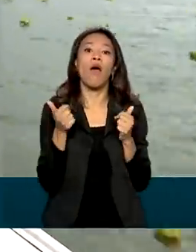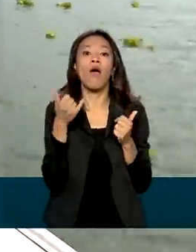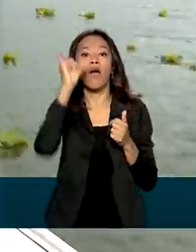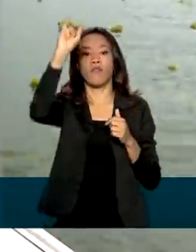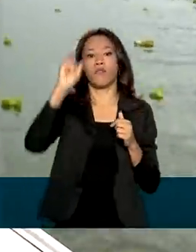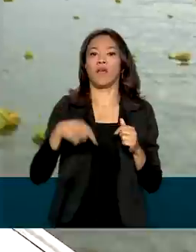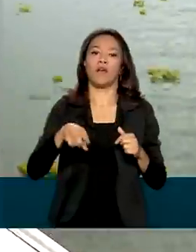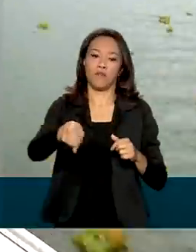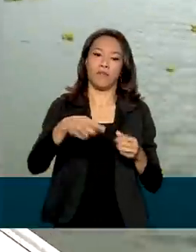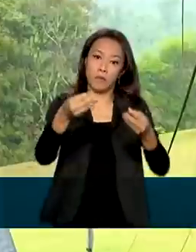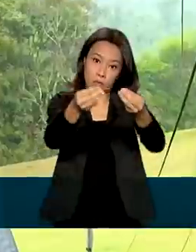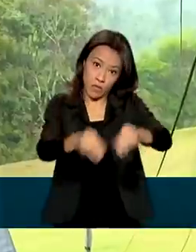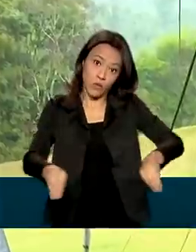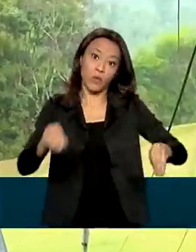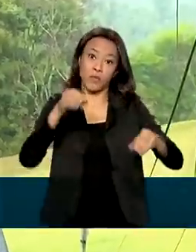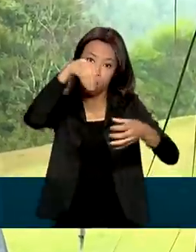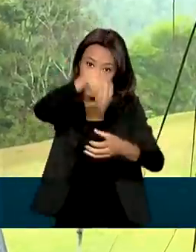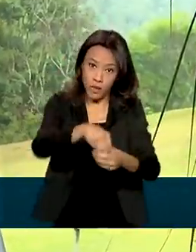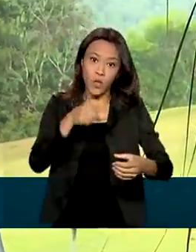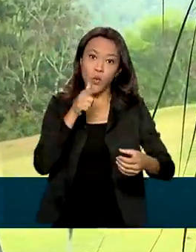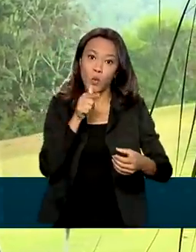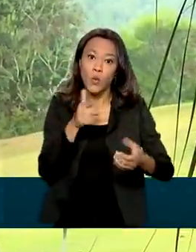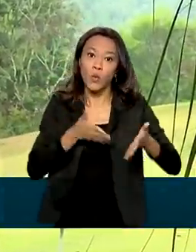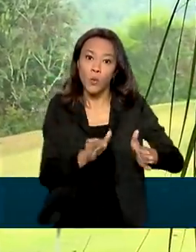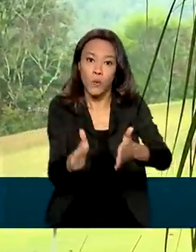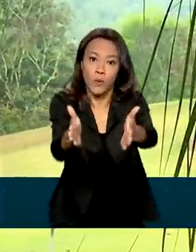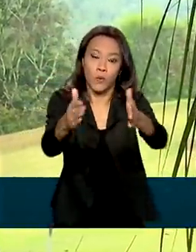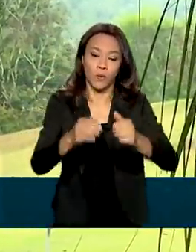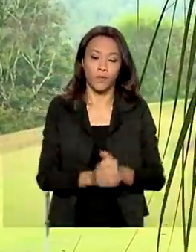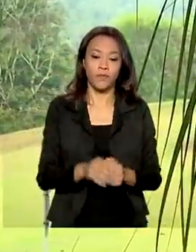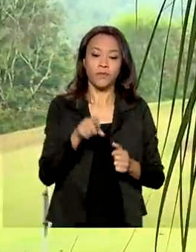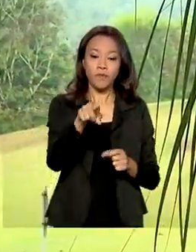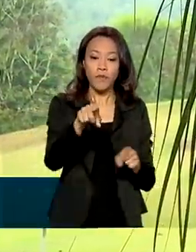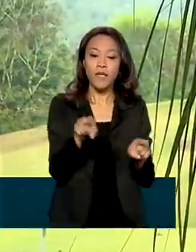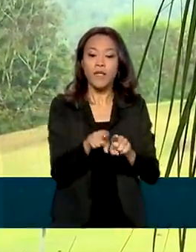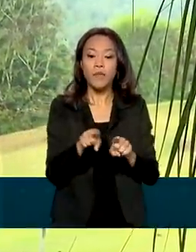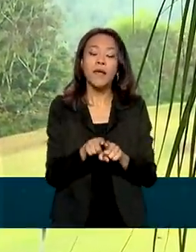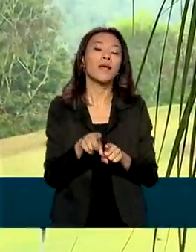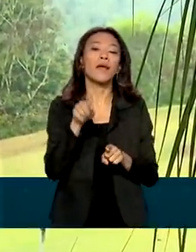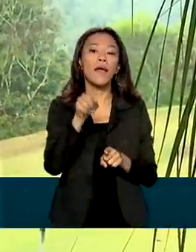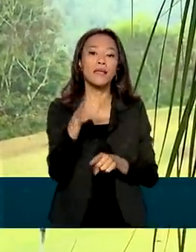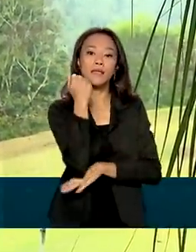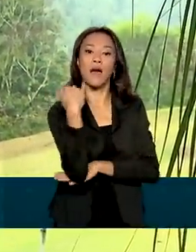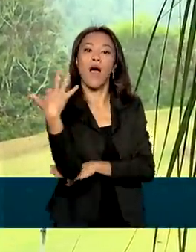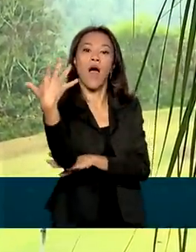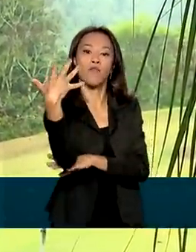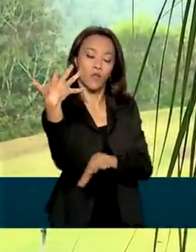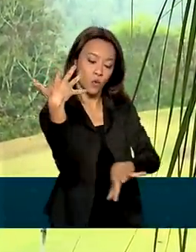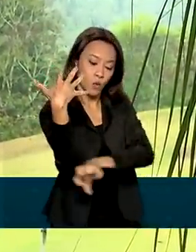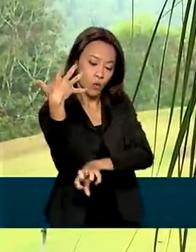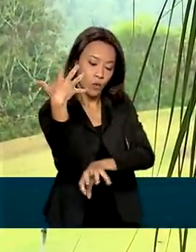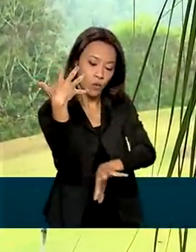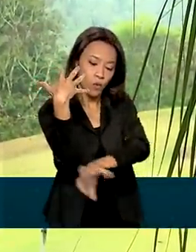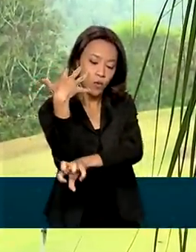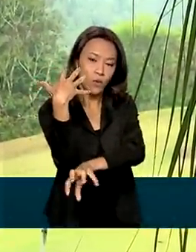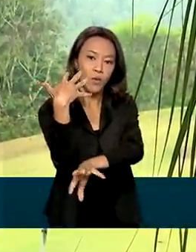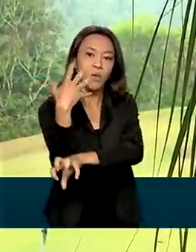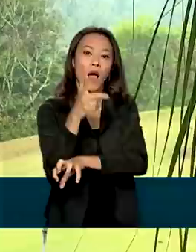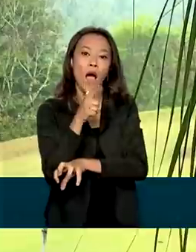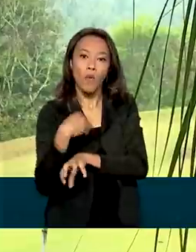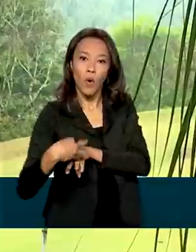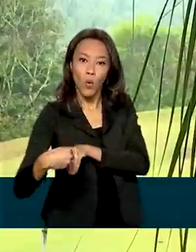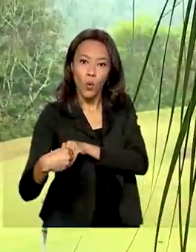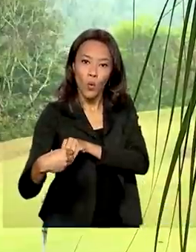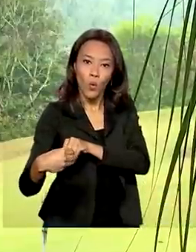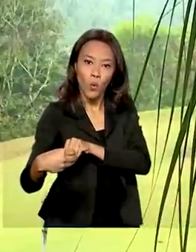assoreamento do reservatório. Essas áreas, além de segurar o sedimento, elas também recarregam e seguram a água no solo. Então, elas